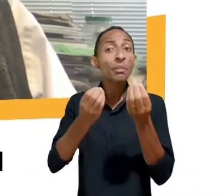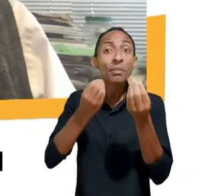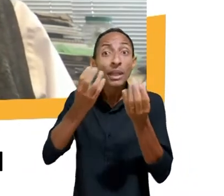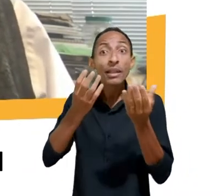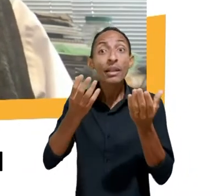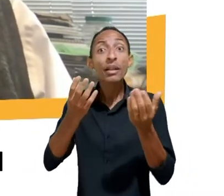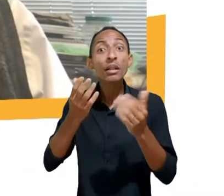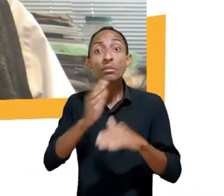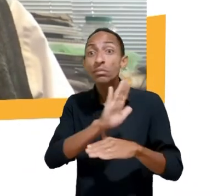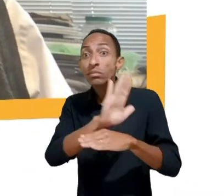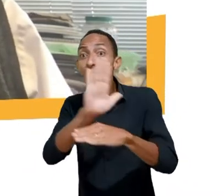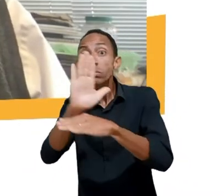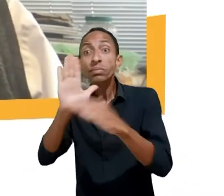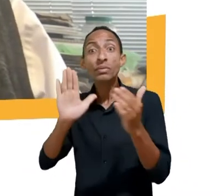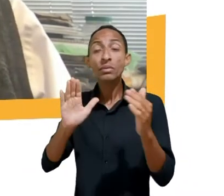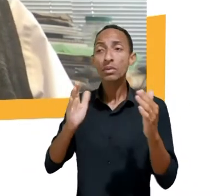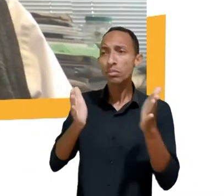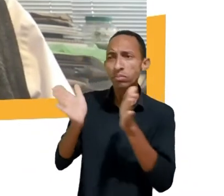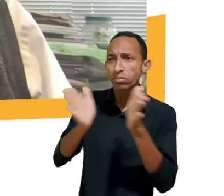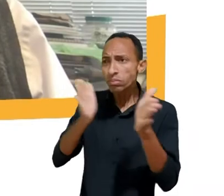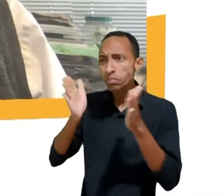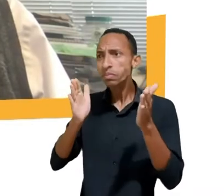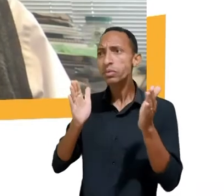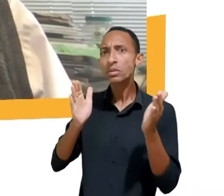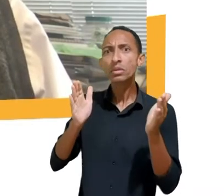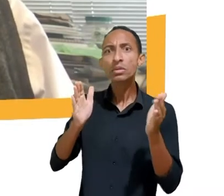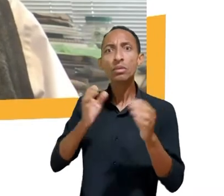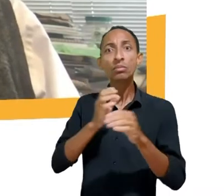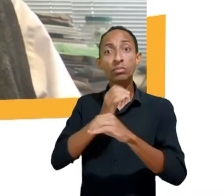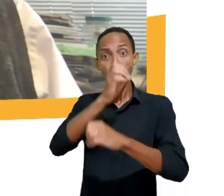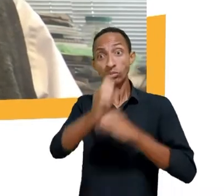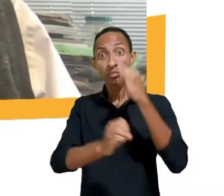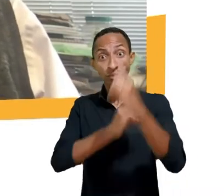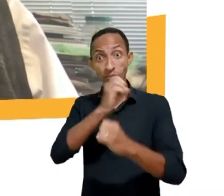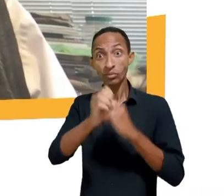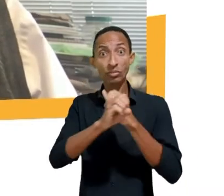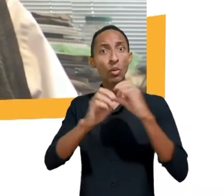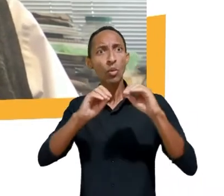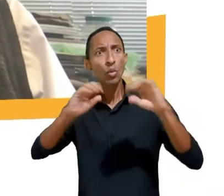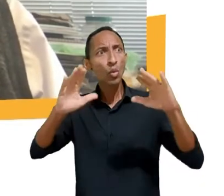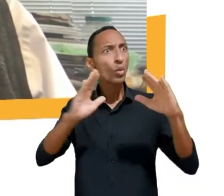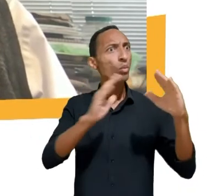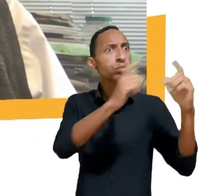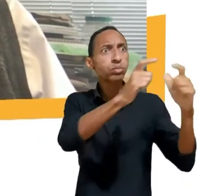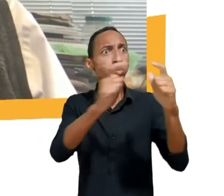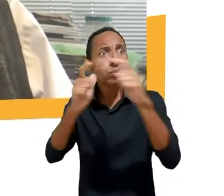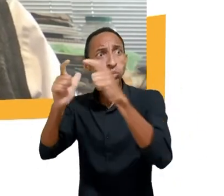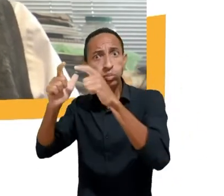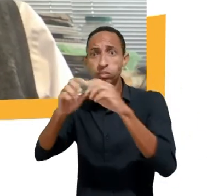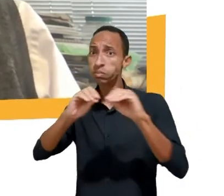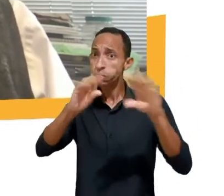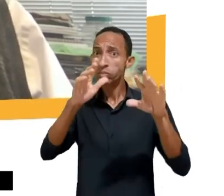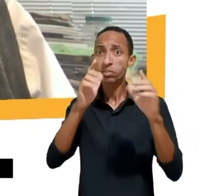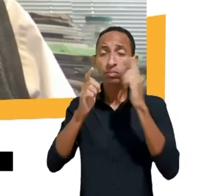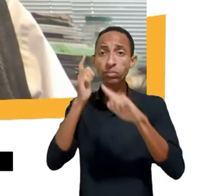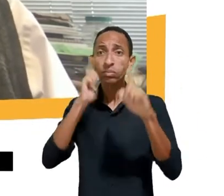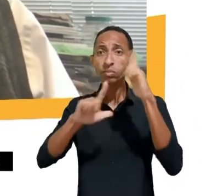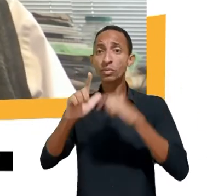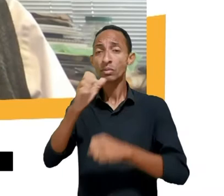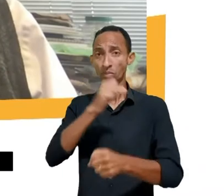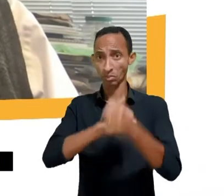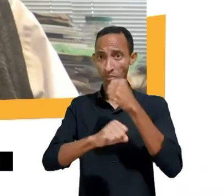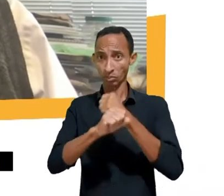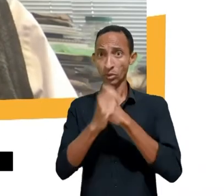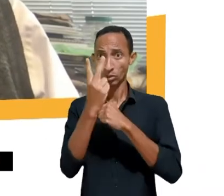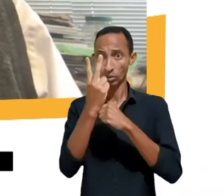acessibilidade, o alcance da internet no país e depois com o marco civil que foi assinado em 2014 no começo